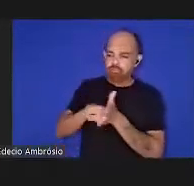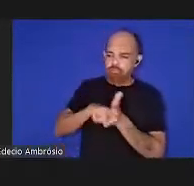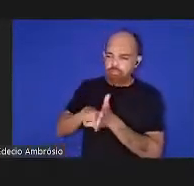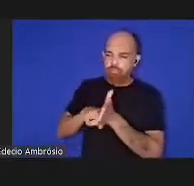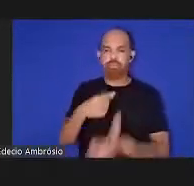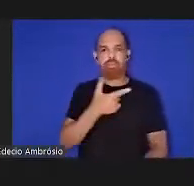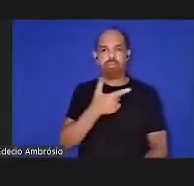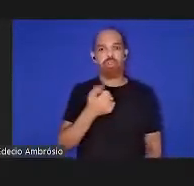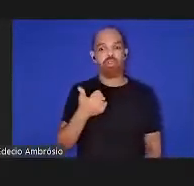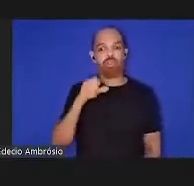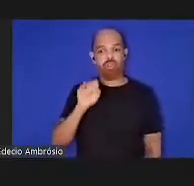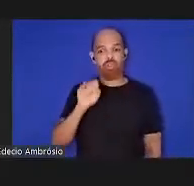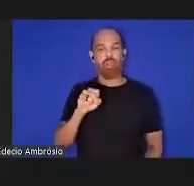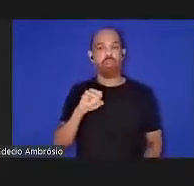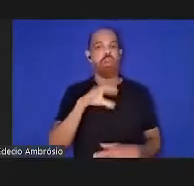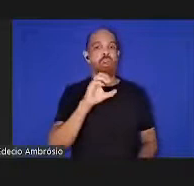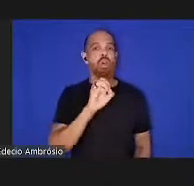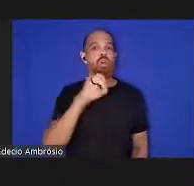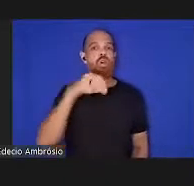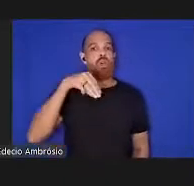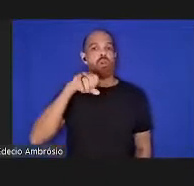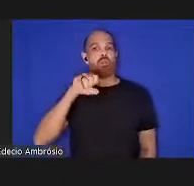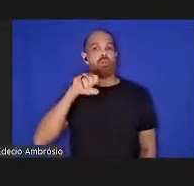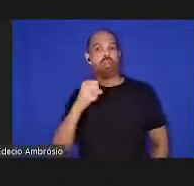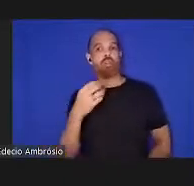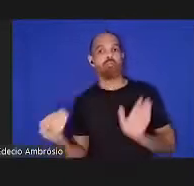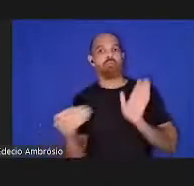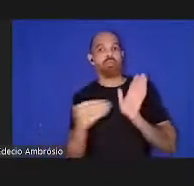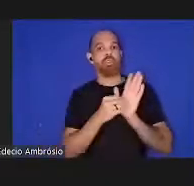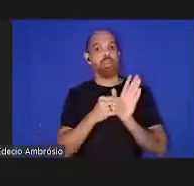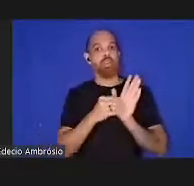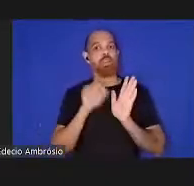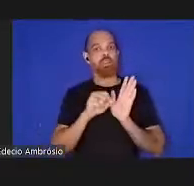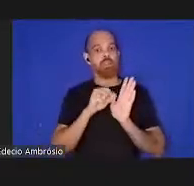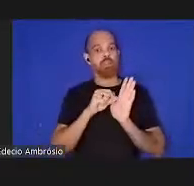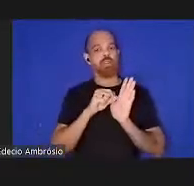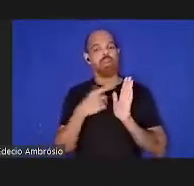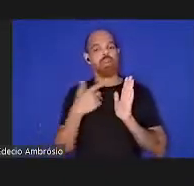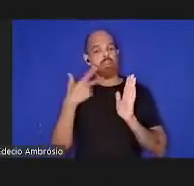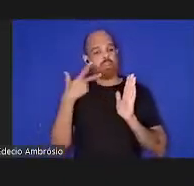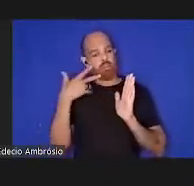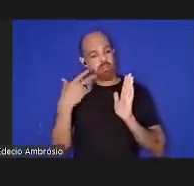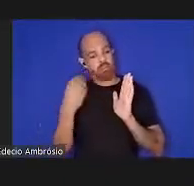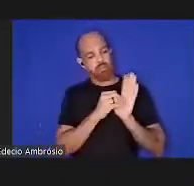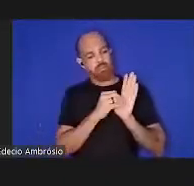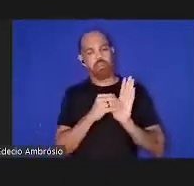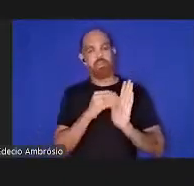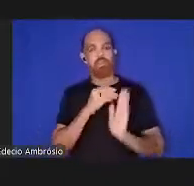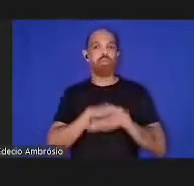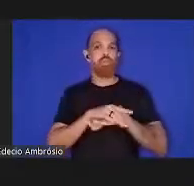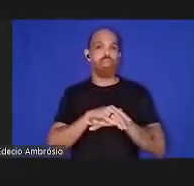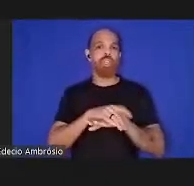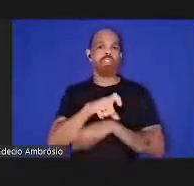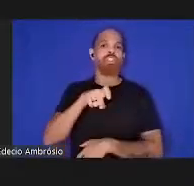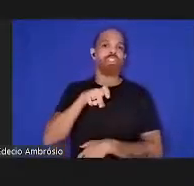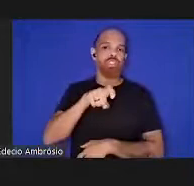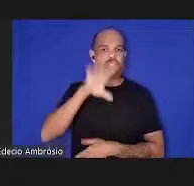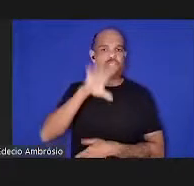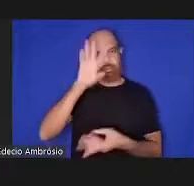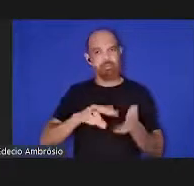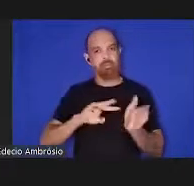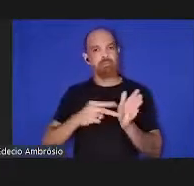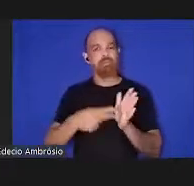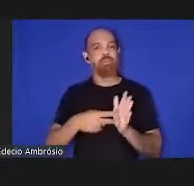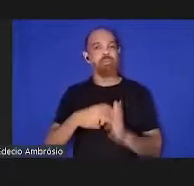Organização Mundial de Saúde acrescentou à sua lista de atenção prioritária a doença X definindo-a como uma grave